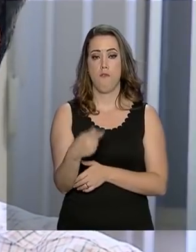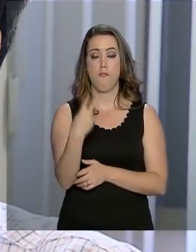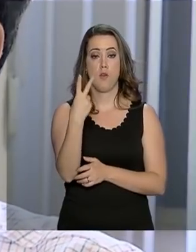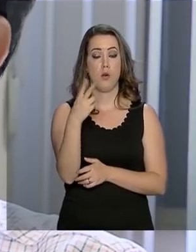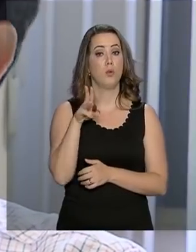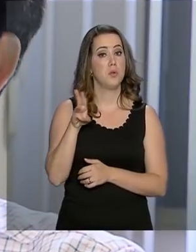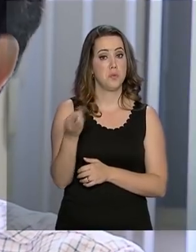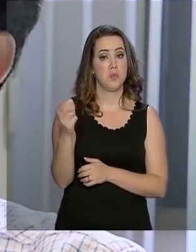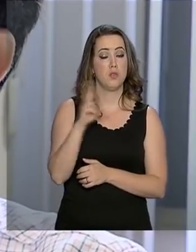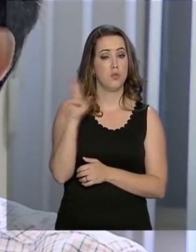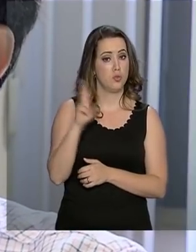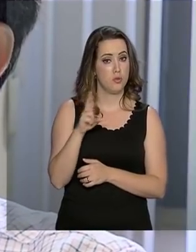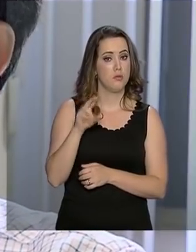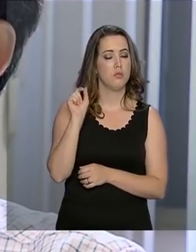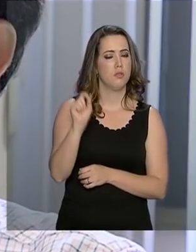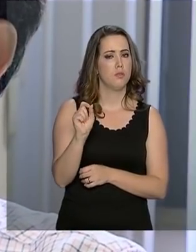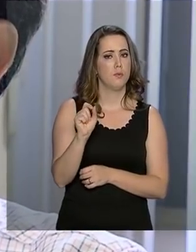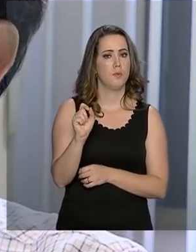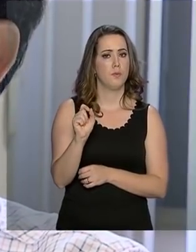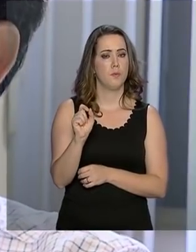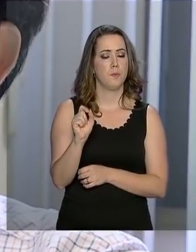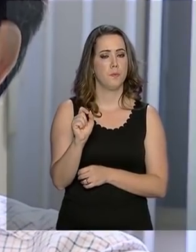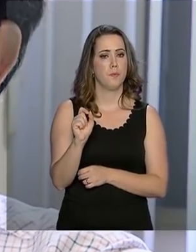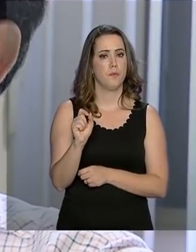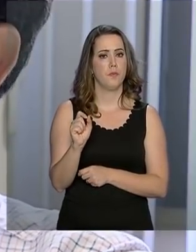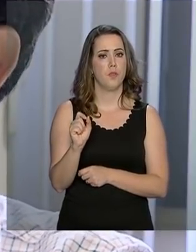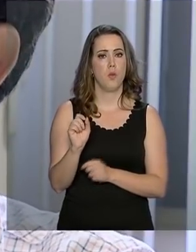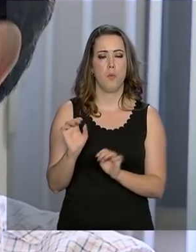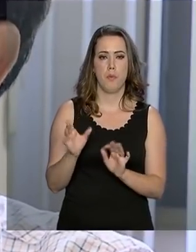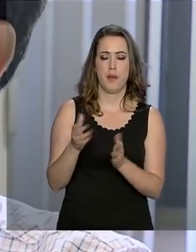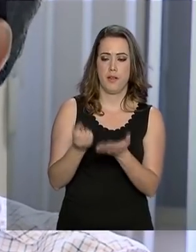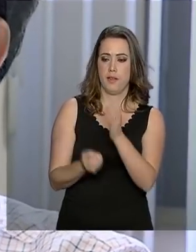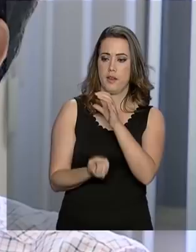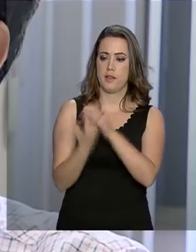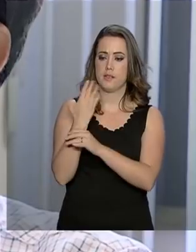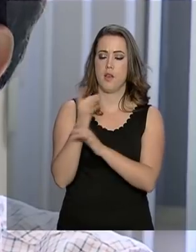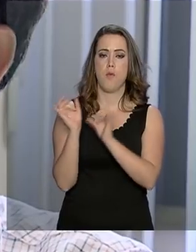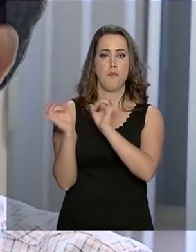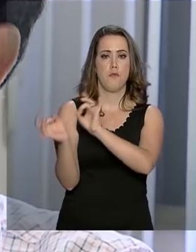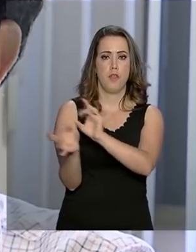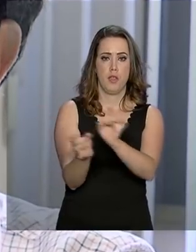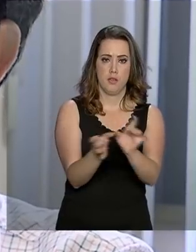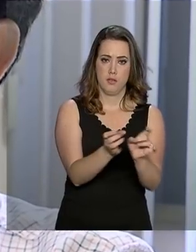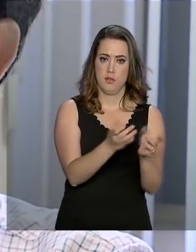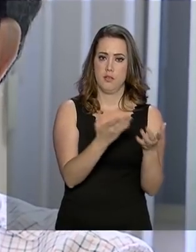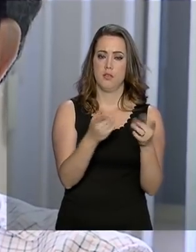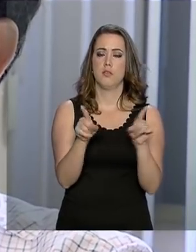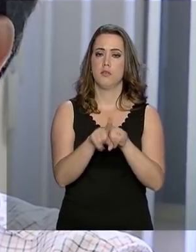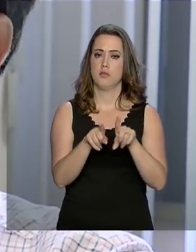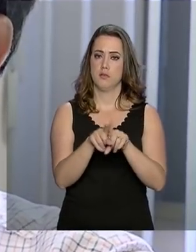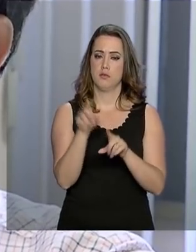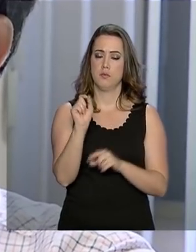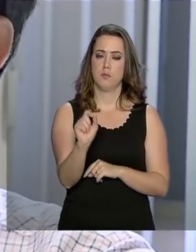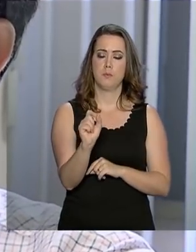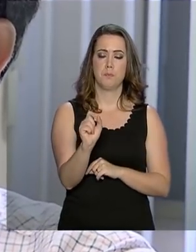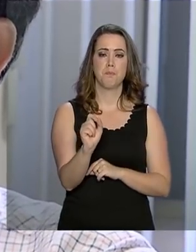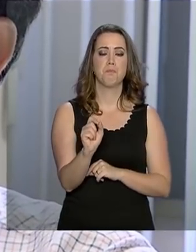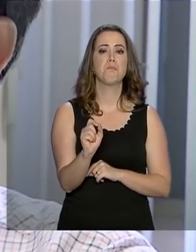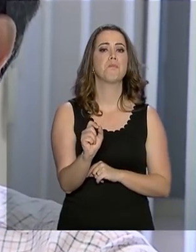milhões para produção, comercialização e também para